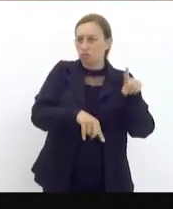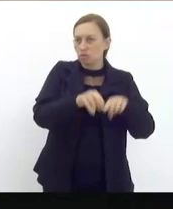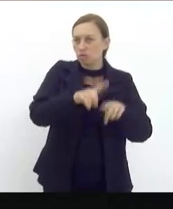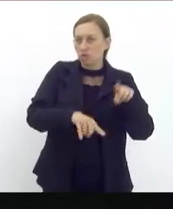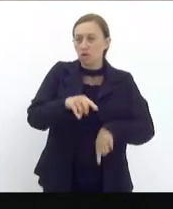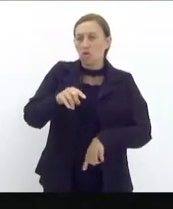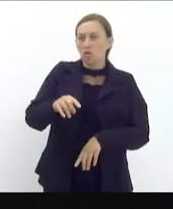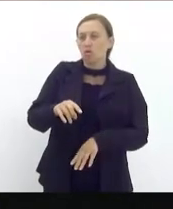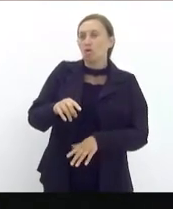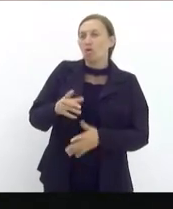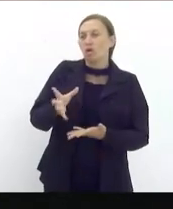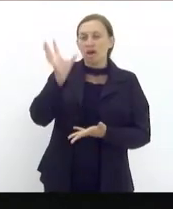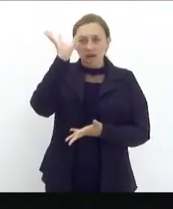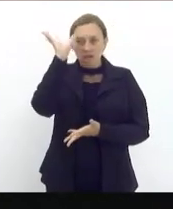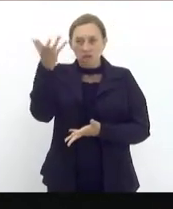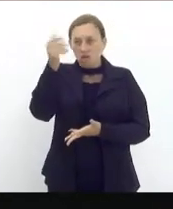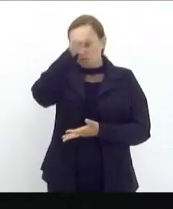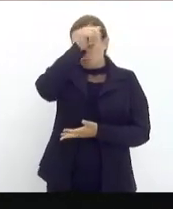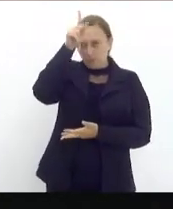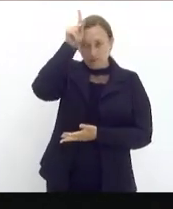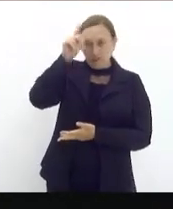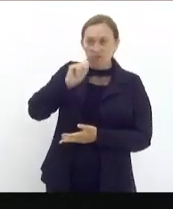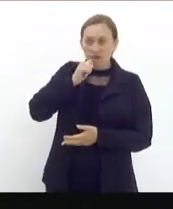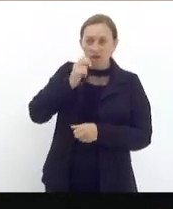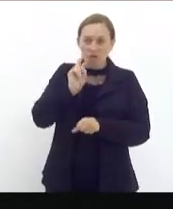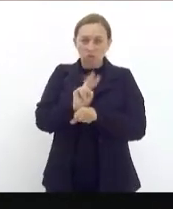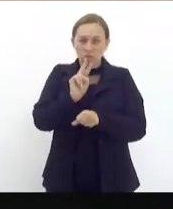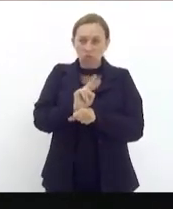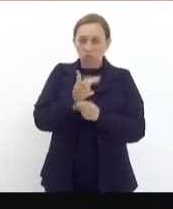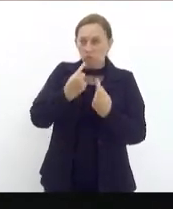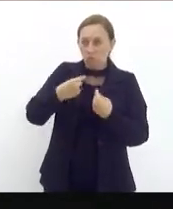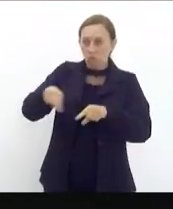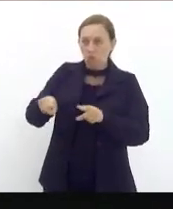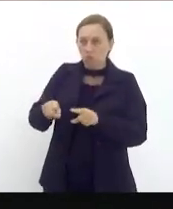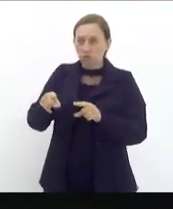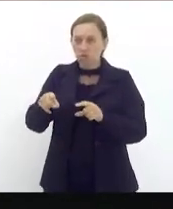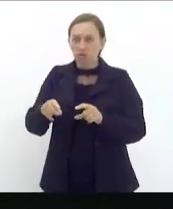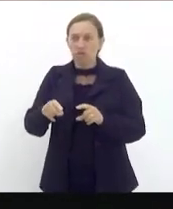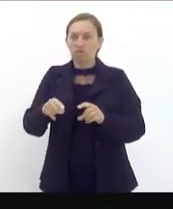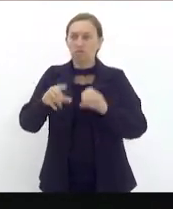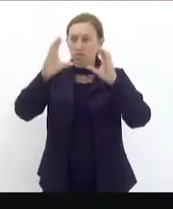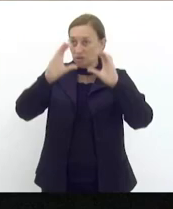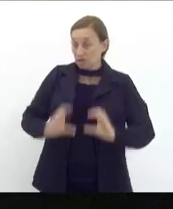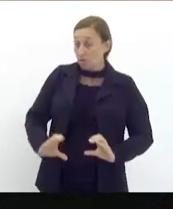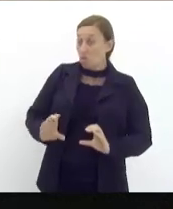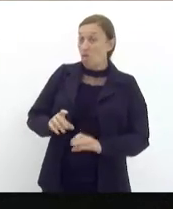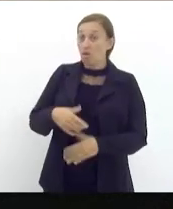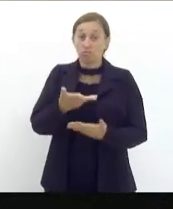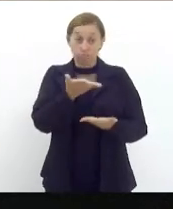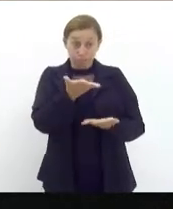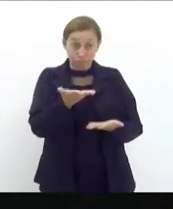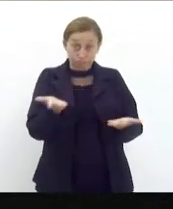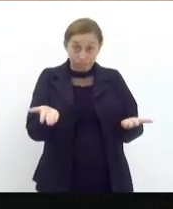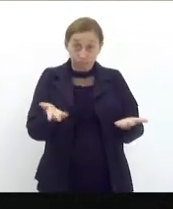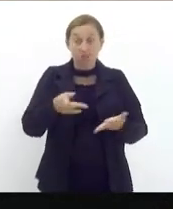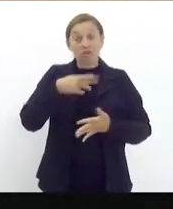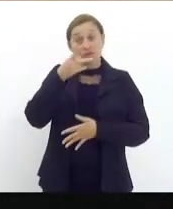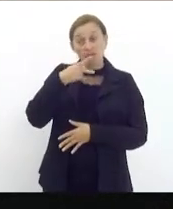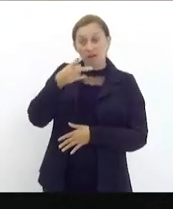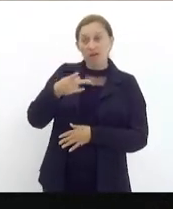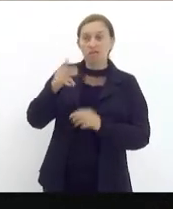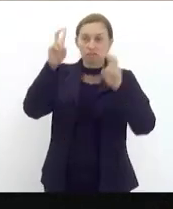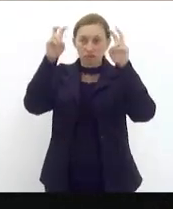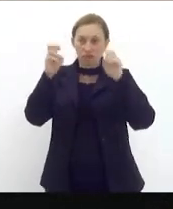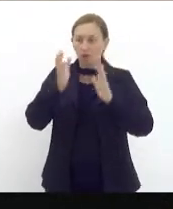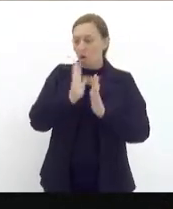resolve colocar o guarda municipal contra o cidadão e logo eles e aí tenho dito sobre o tema da ordem